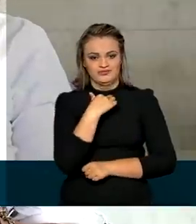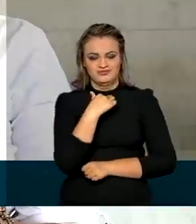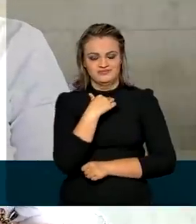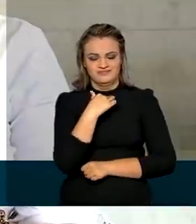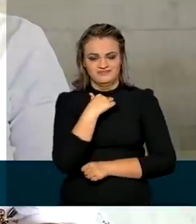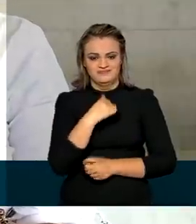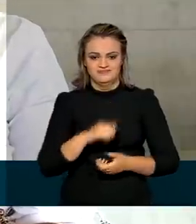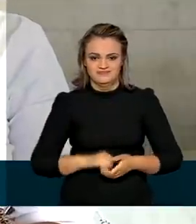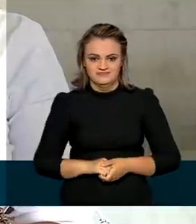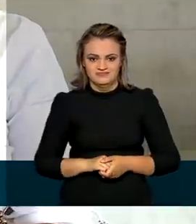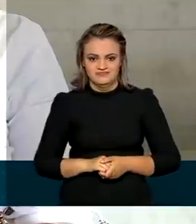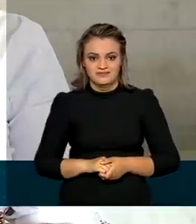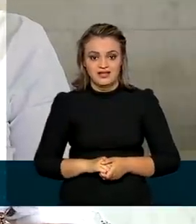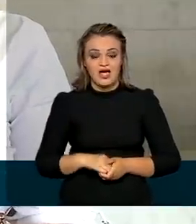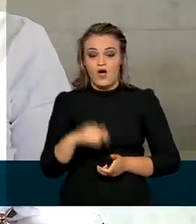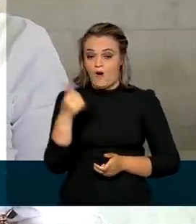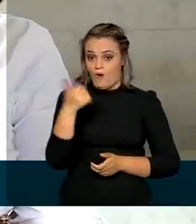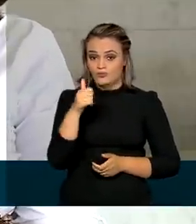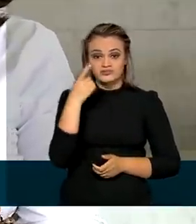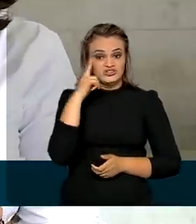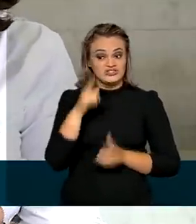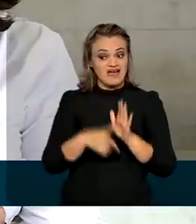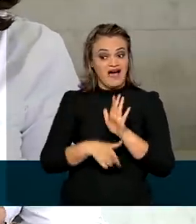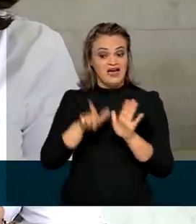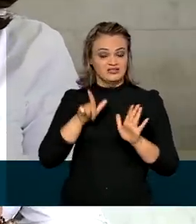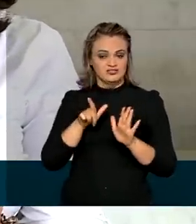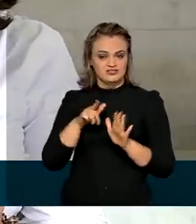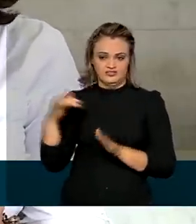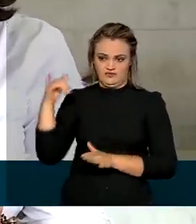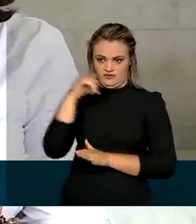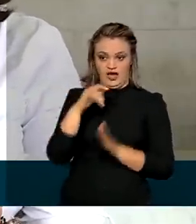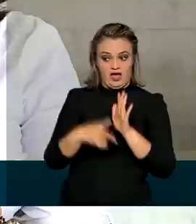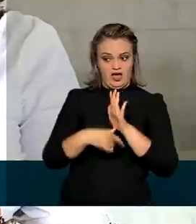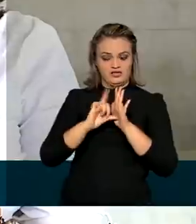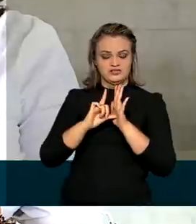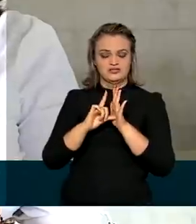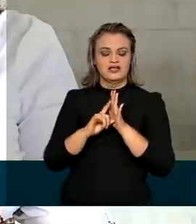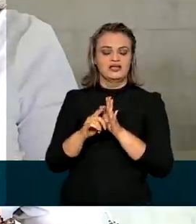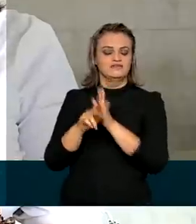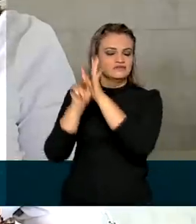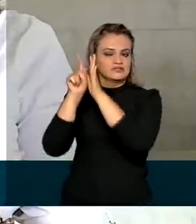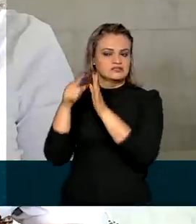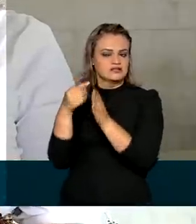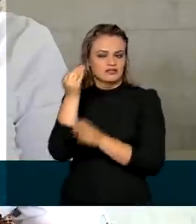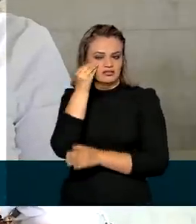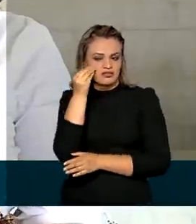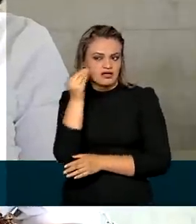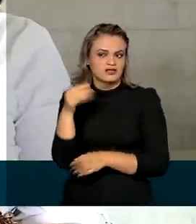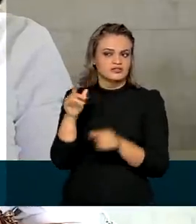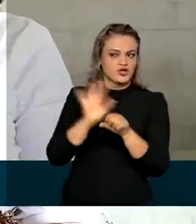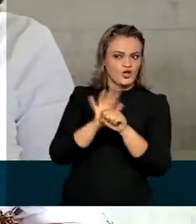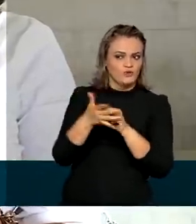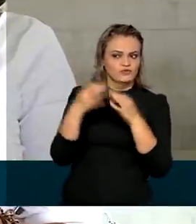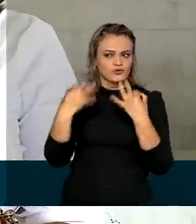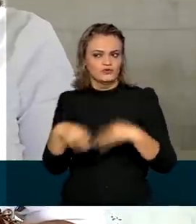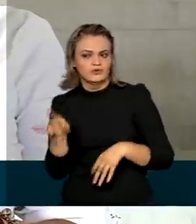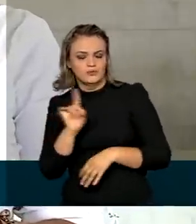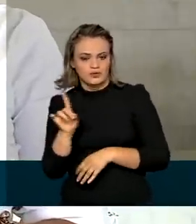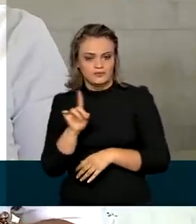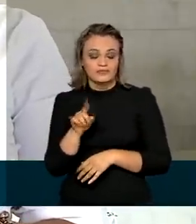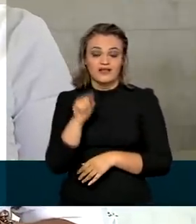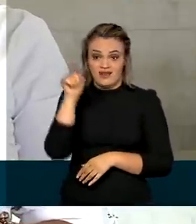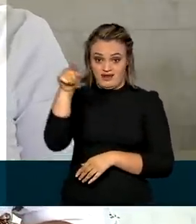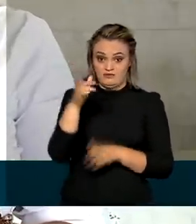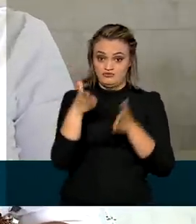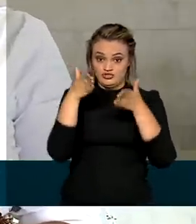Jogos Olímpicos. 11 dias antes do embarque, eles vão começar a fazer testes contra a Covid-19. Já no